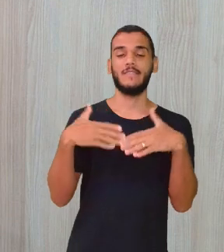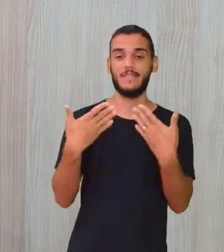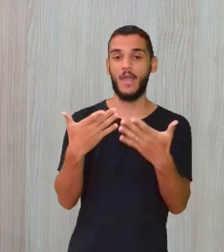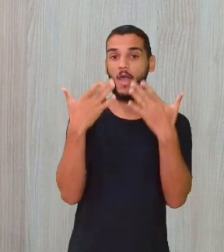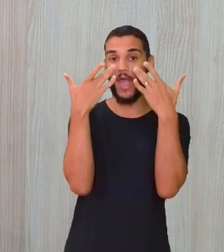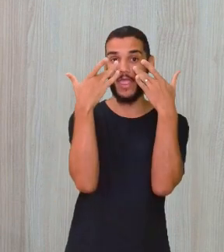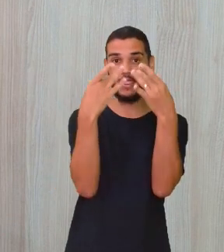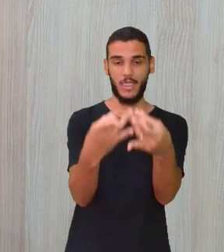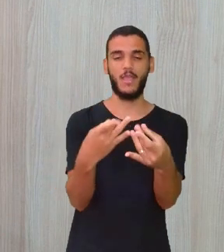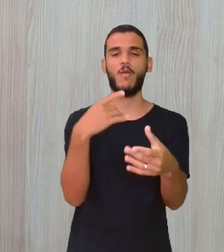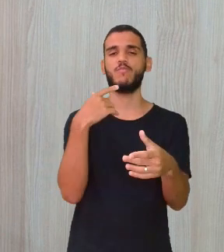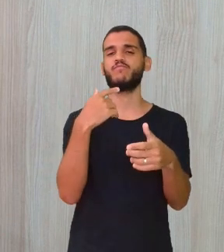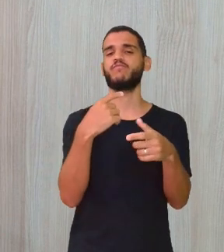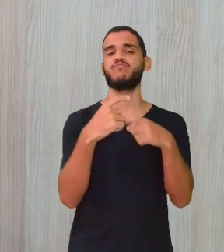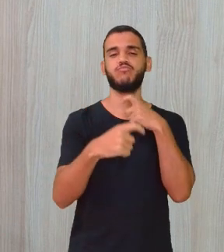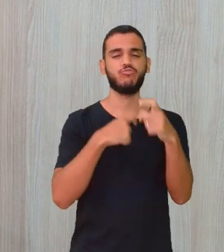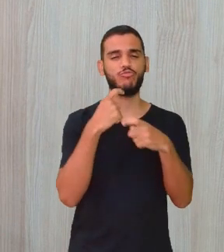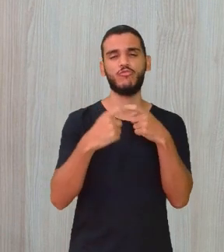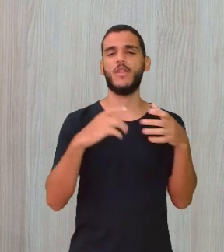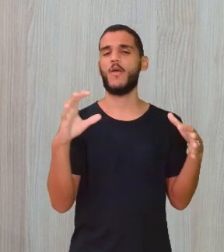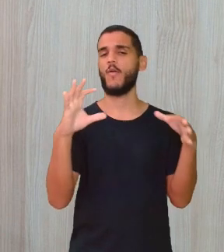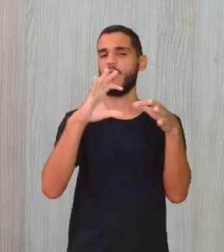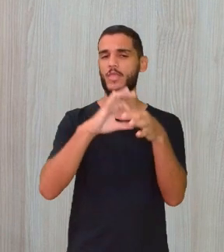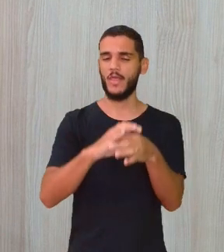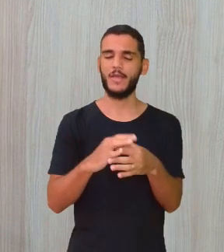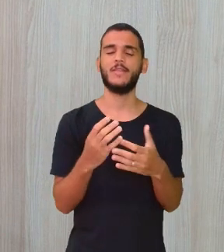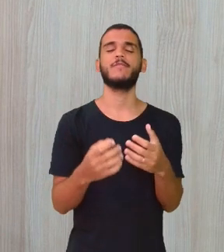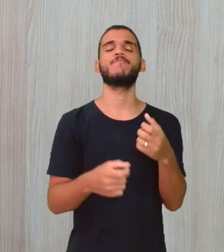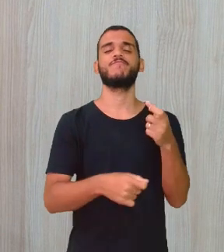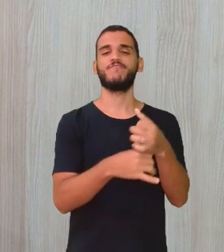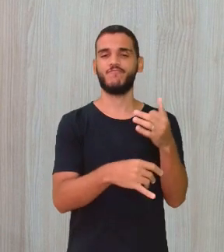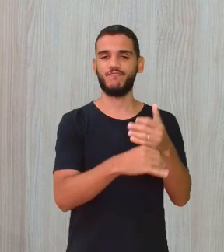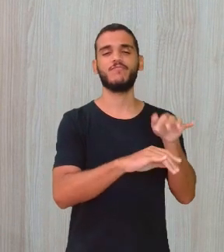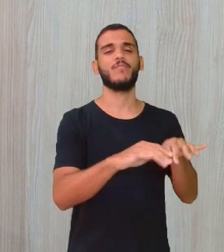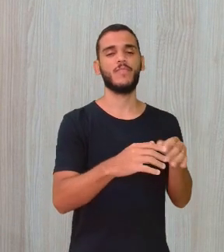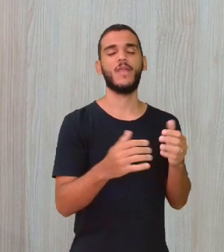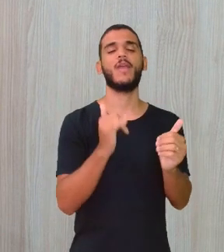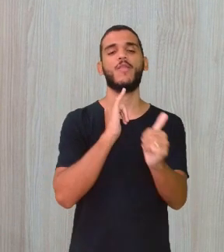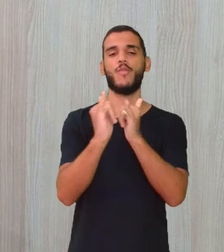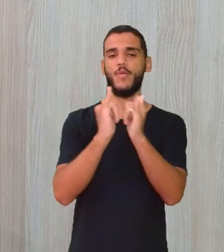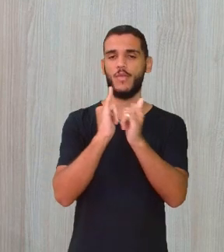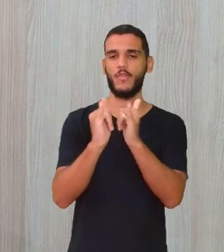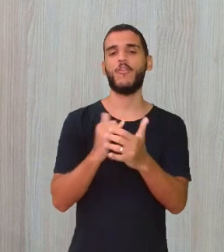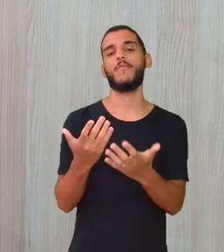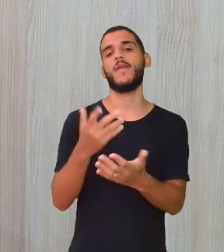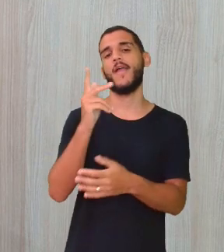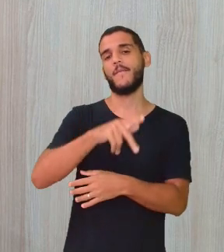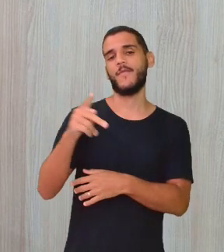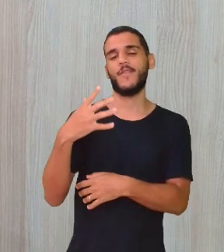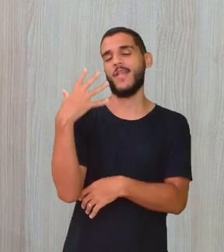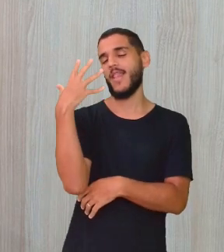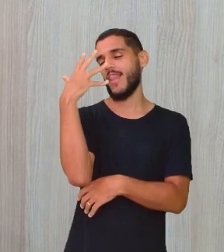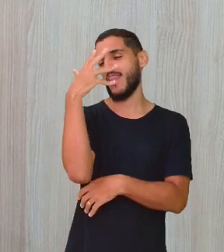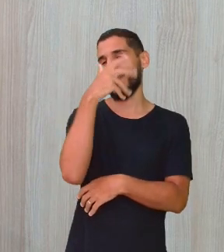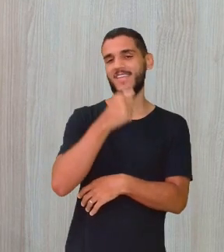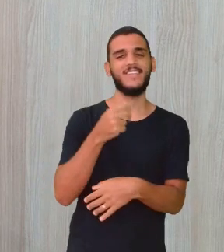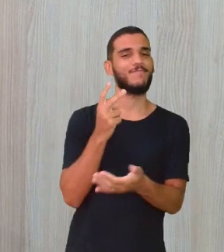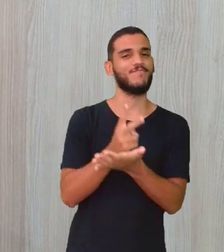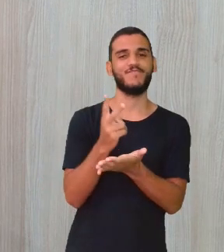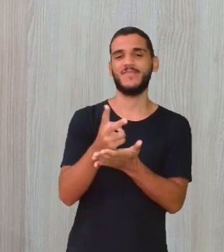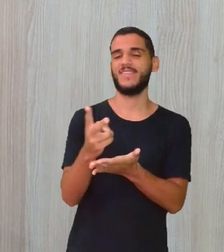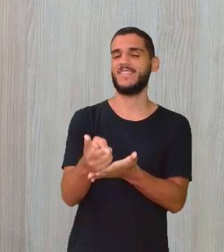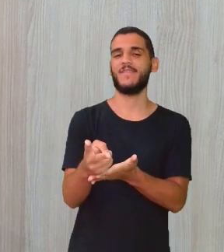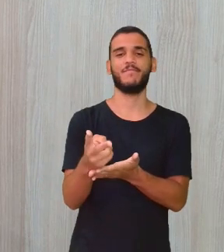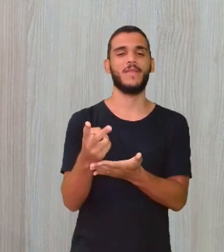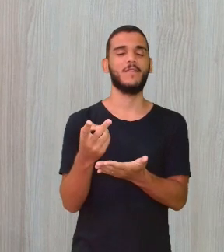qualquer dúvida, se conecta aí no nosso canal de YouTube. E essa professora linda sempre passa